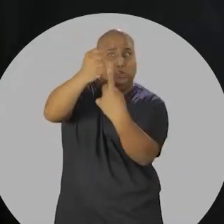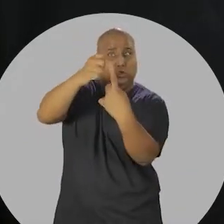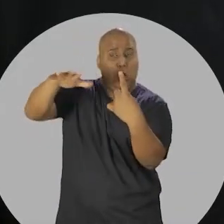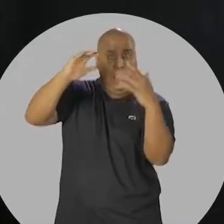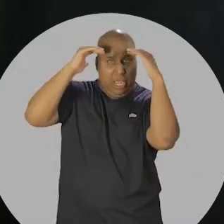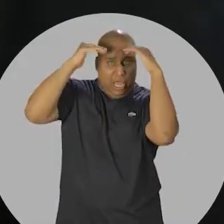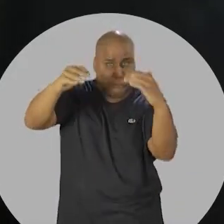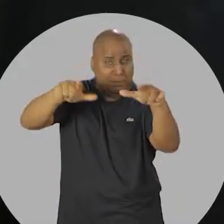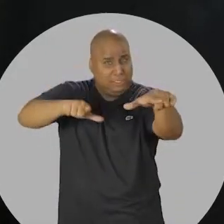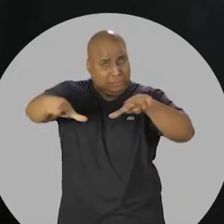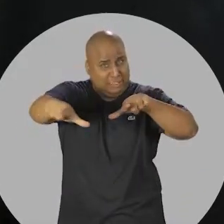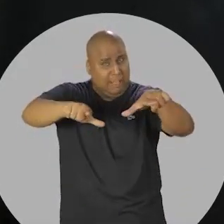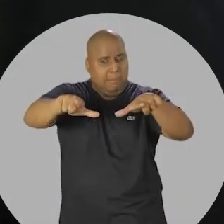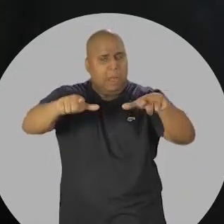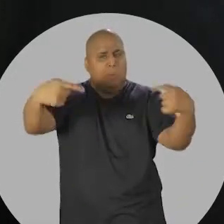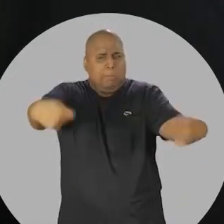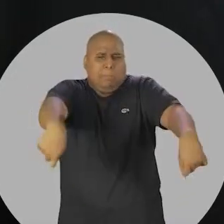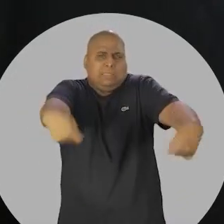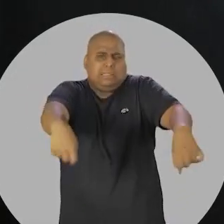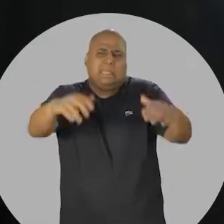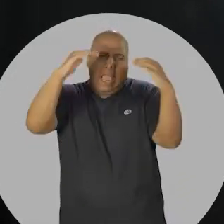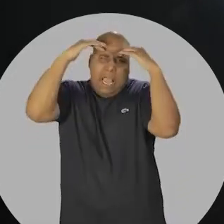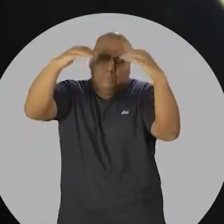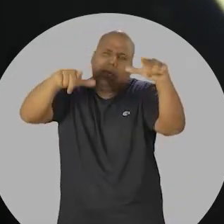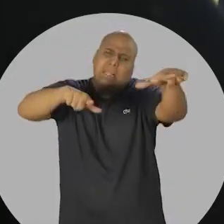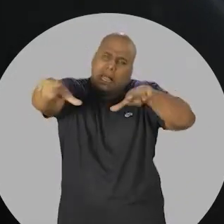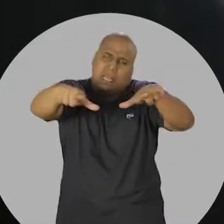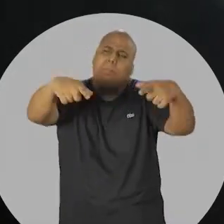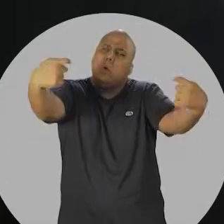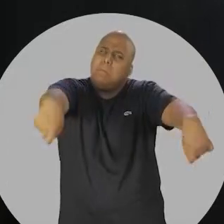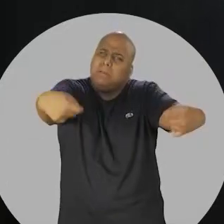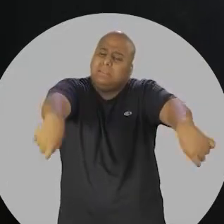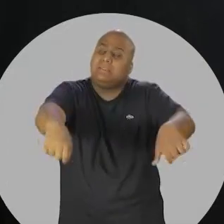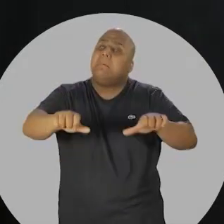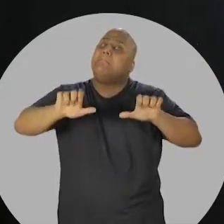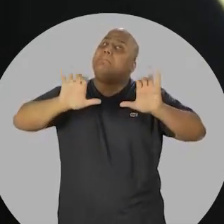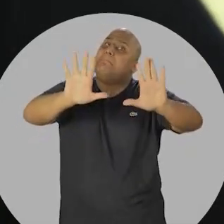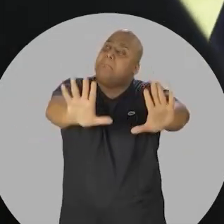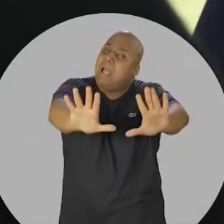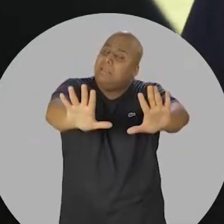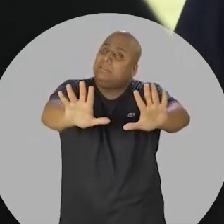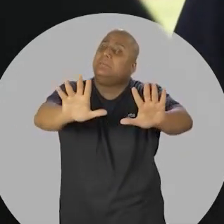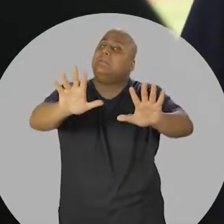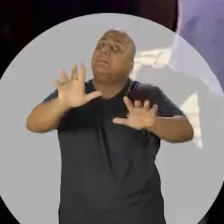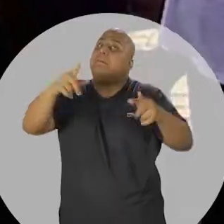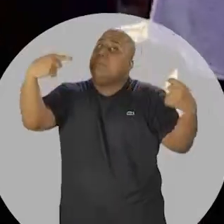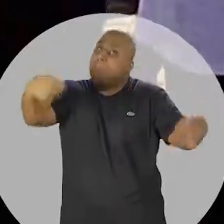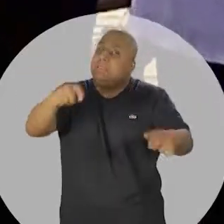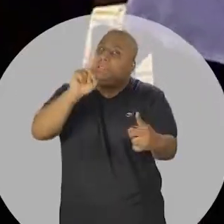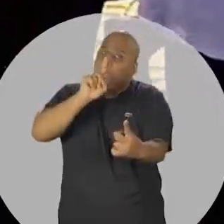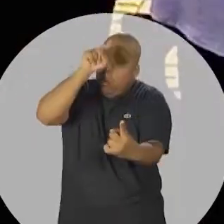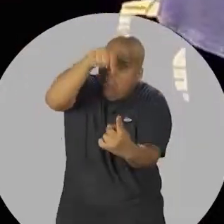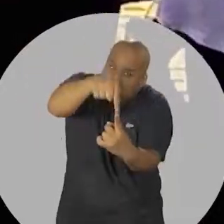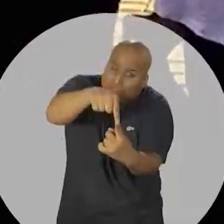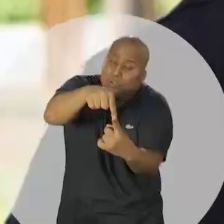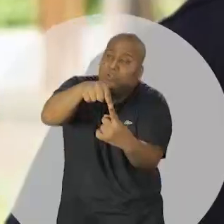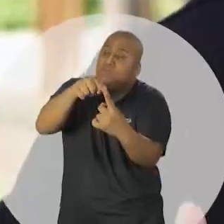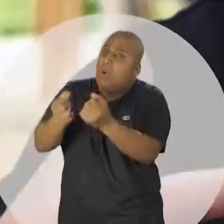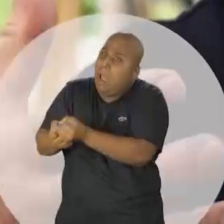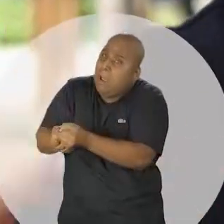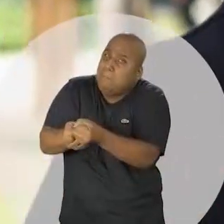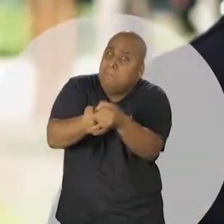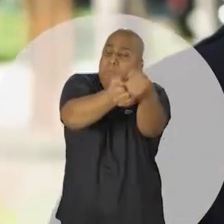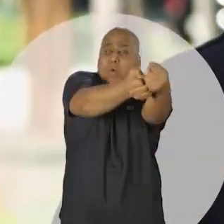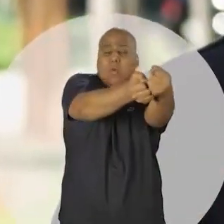ser uma sociedade que privilegie o trabalho. Nós não temos nada contra, pelo contrário, o trabalho deve ser um grande valor a ser prestigiado, mas é preciso ter um coração,